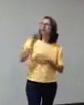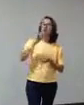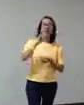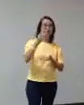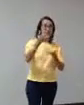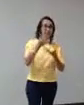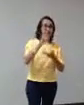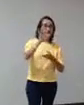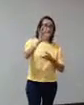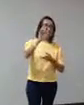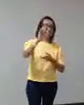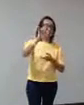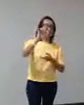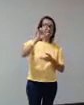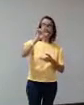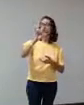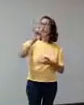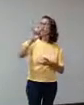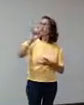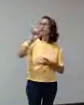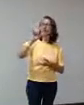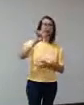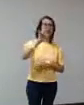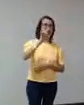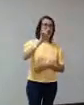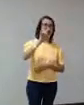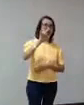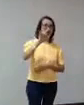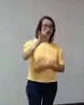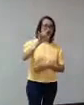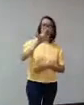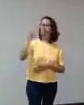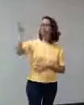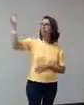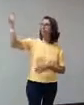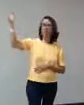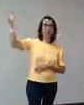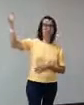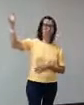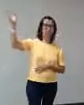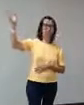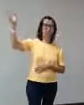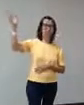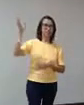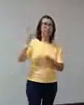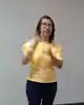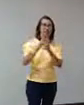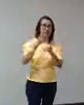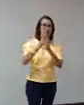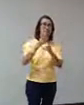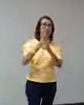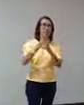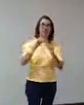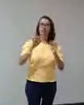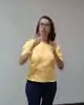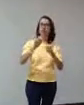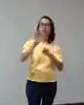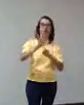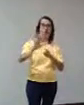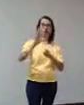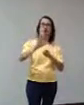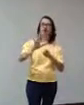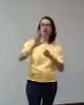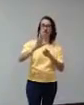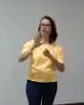Instagram, vocês vão poder, por essa hashtag, poder encontrar todas essas imagens, que é como se fossem